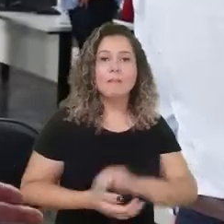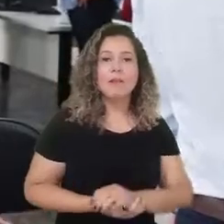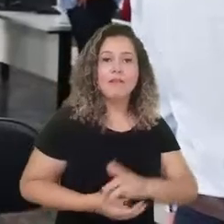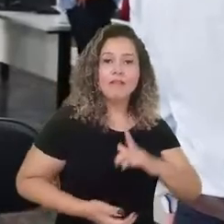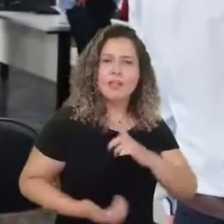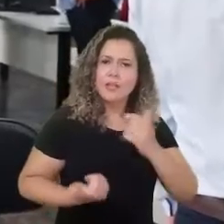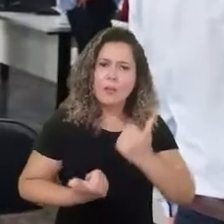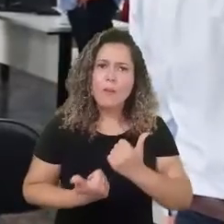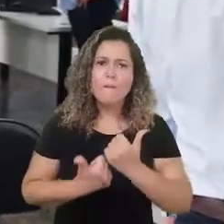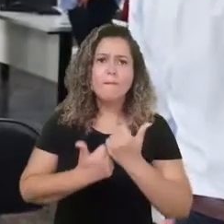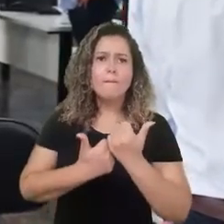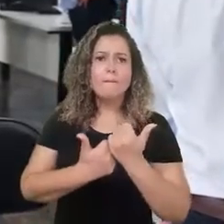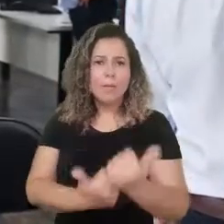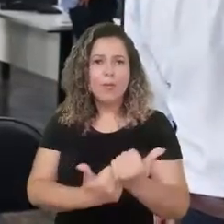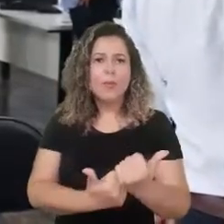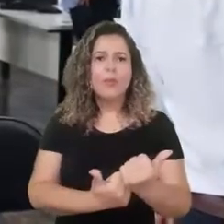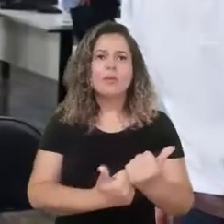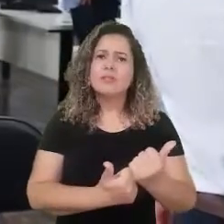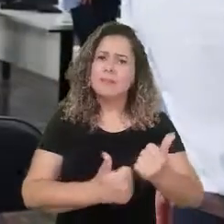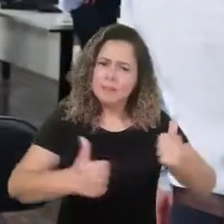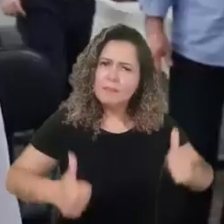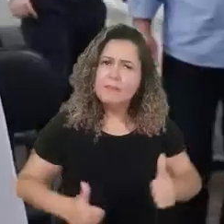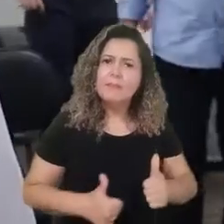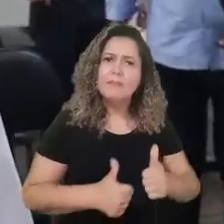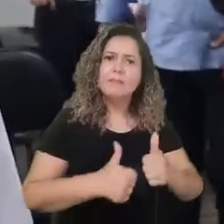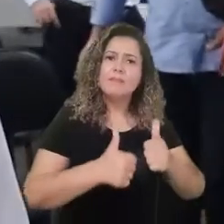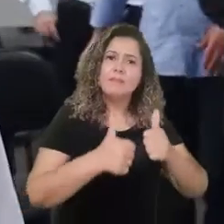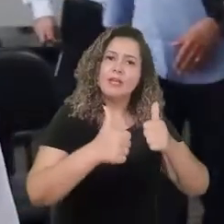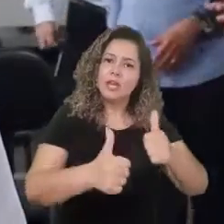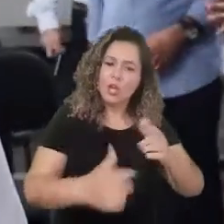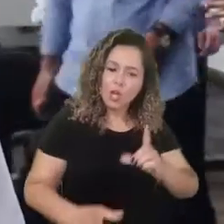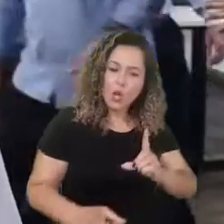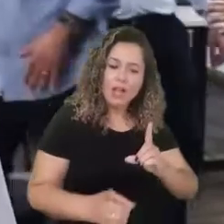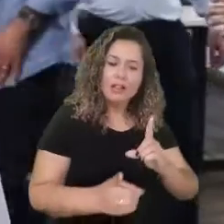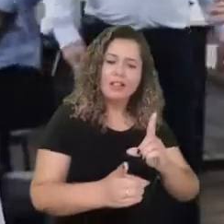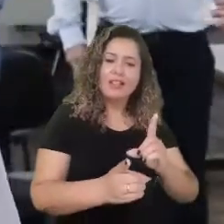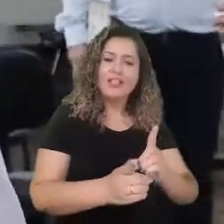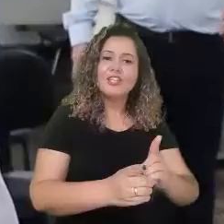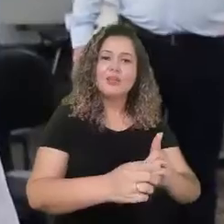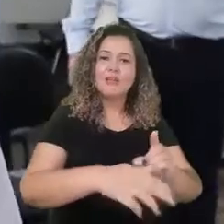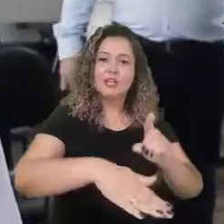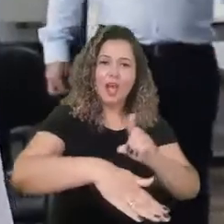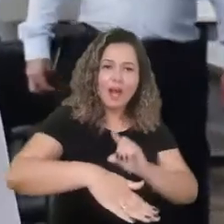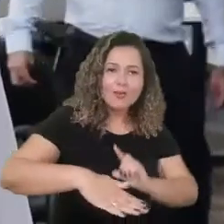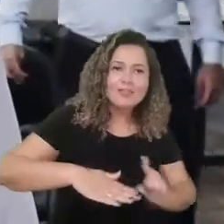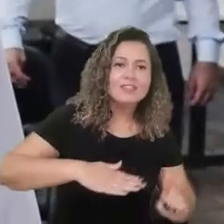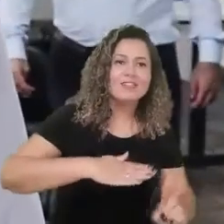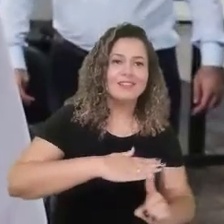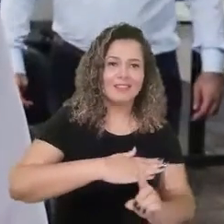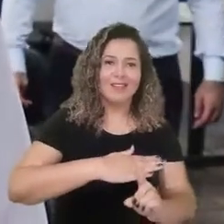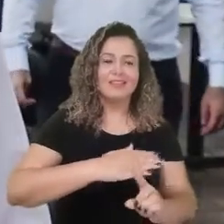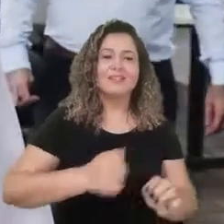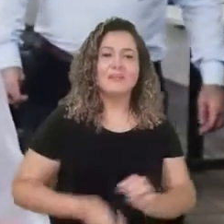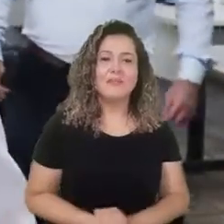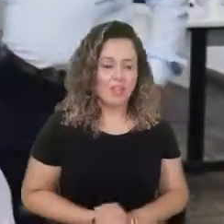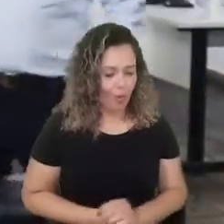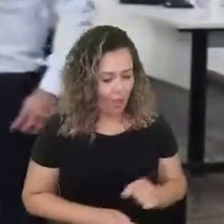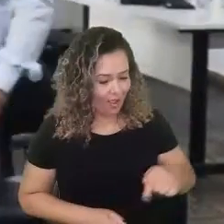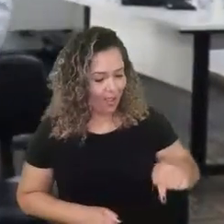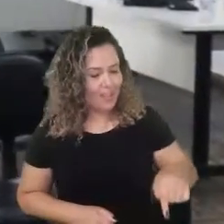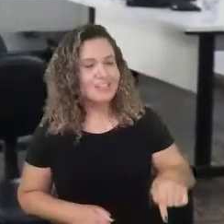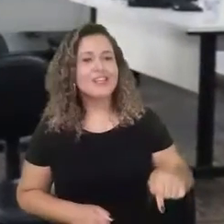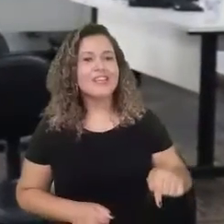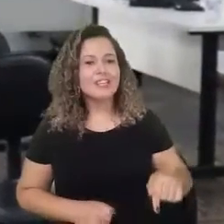melhorar a prestação do serviço para os seus clientes. Mais um serviço que a gente coloca à disposição da população. A Sala